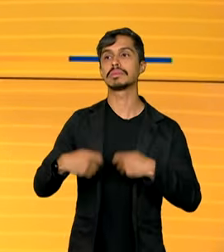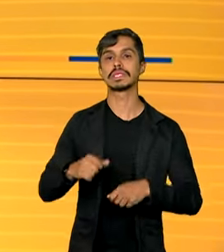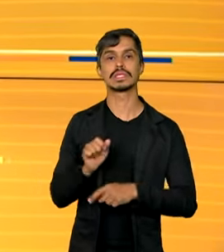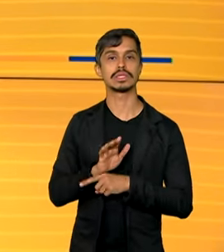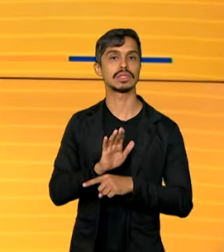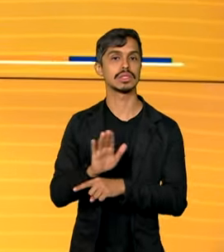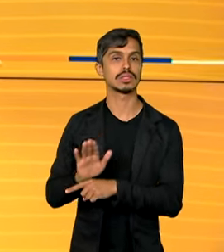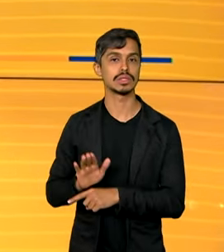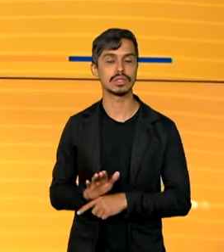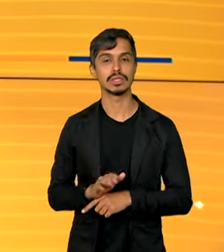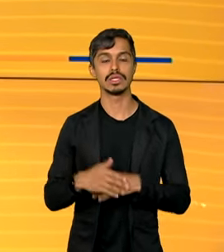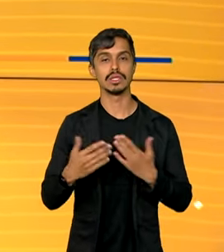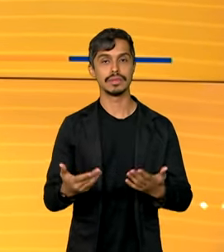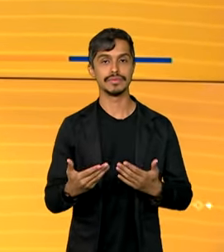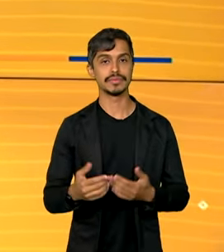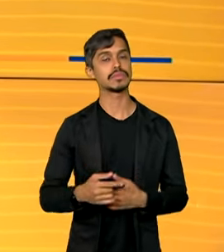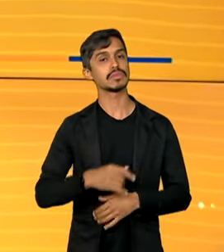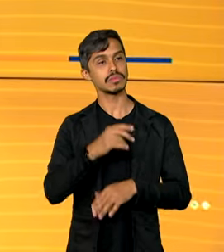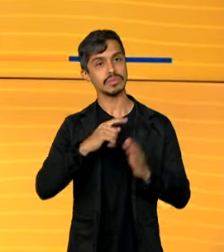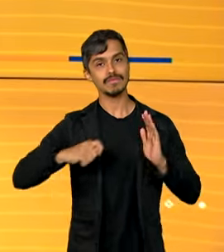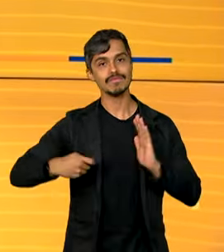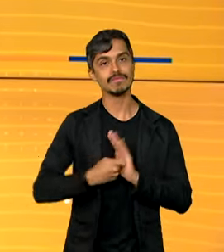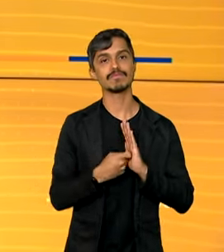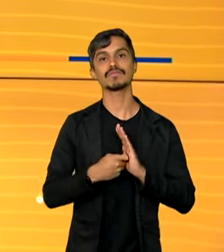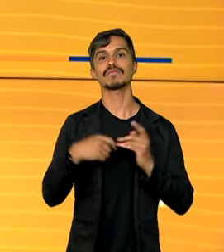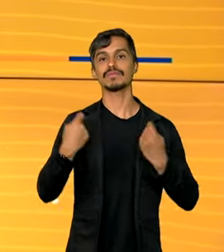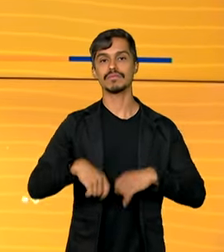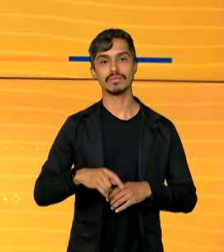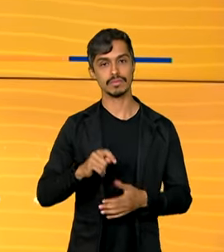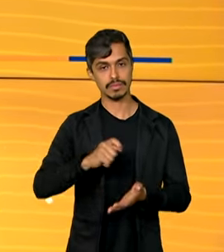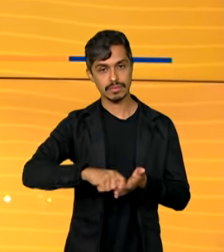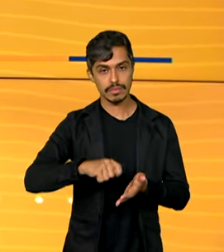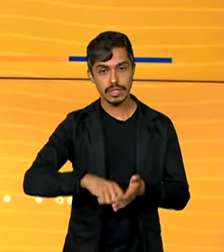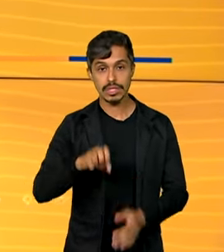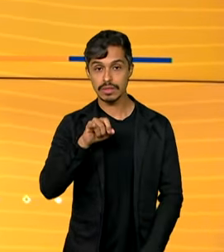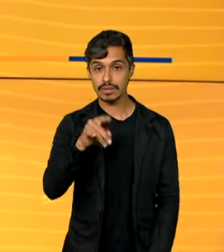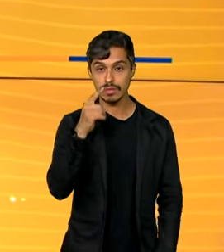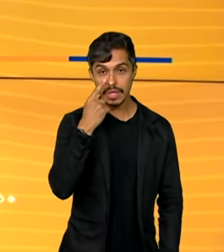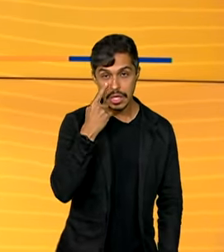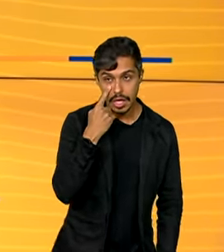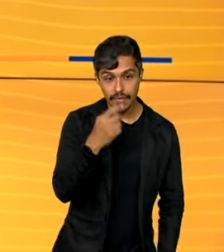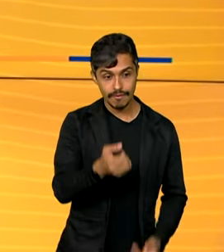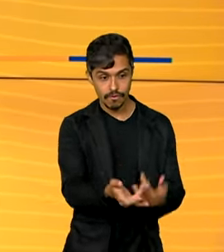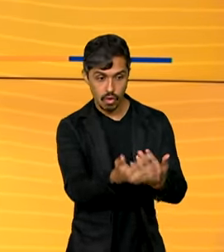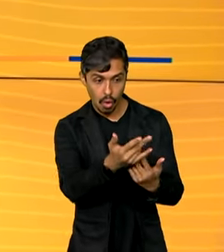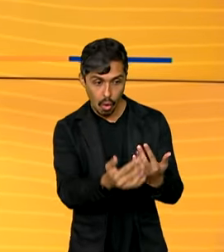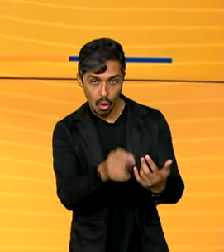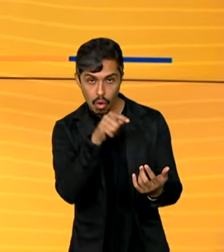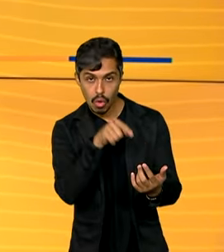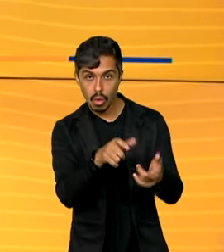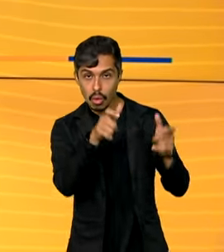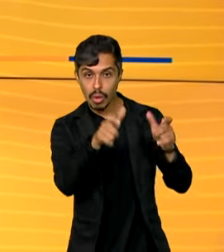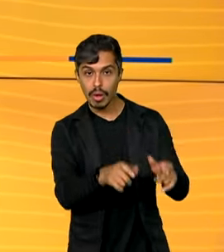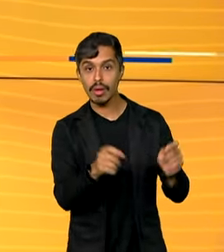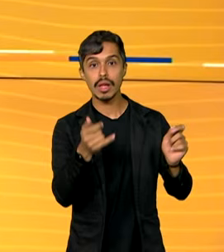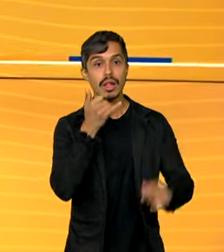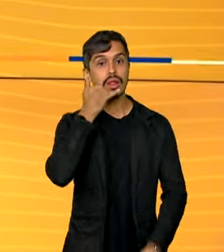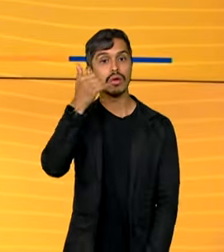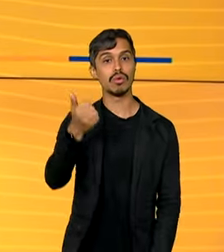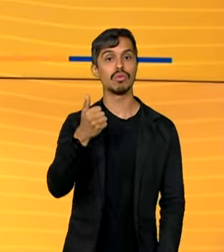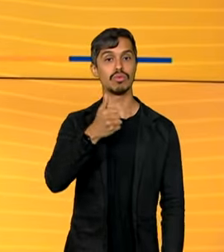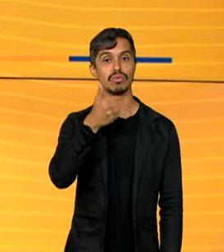denunciando casos. Então, anota aí, se você avistar fogo em algum lugar, você liga para o número